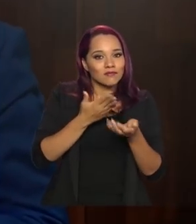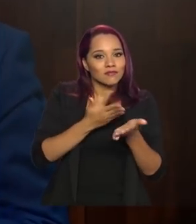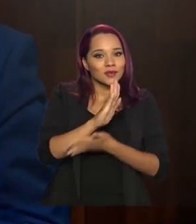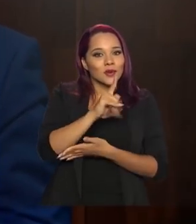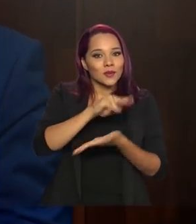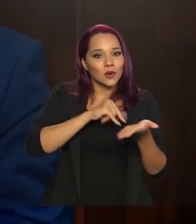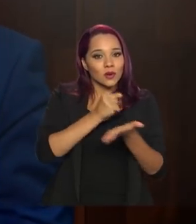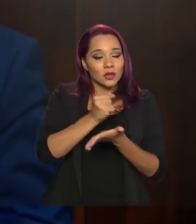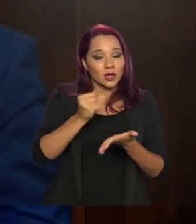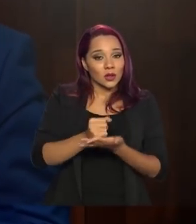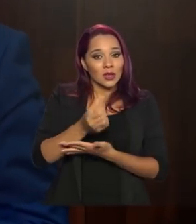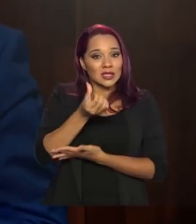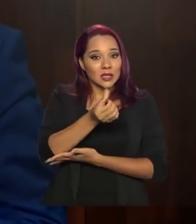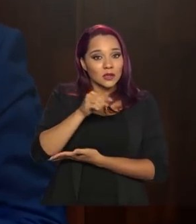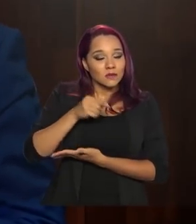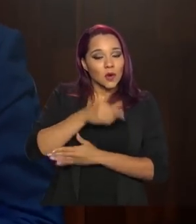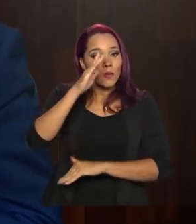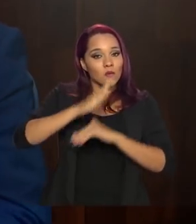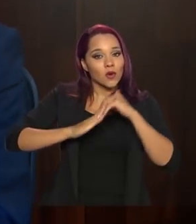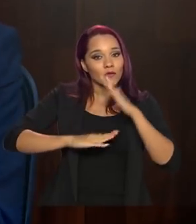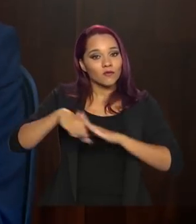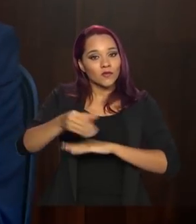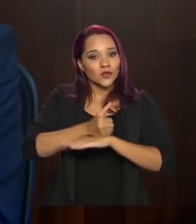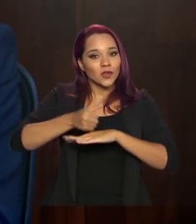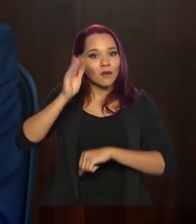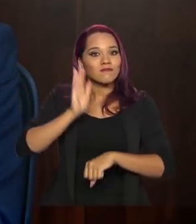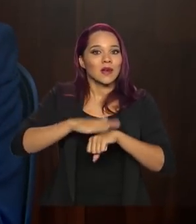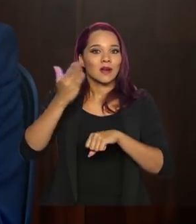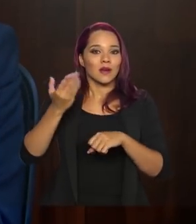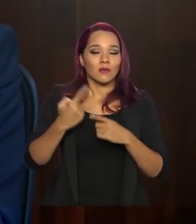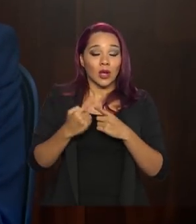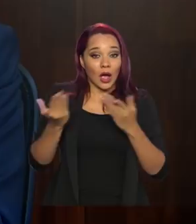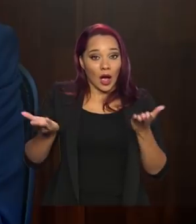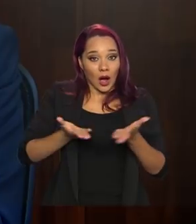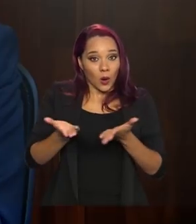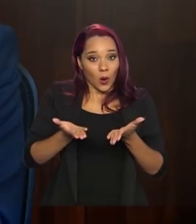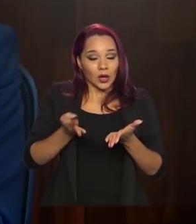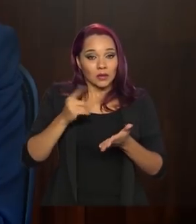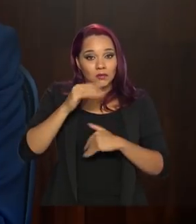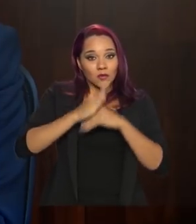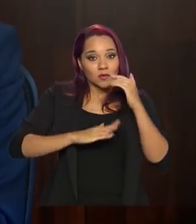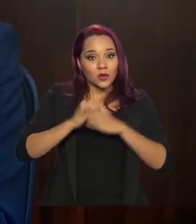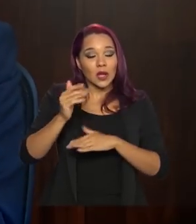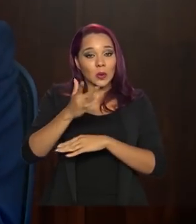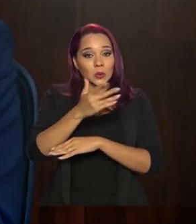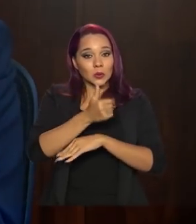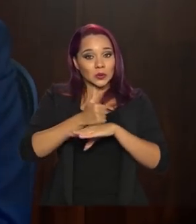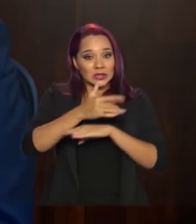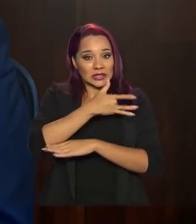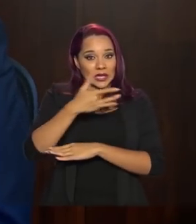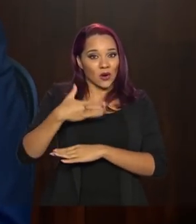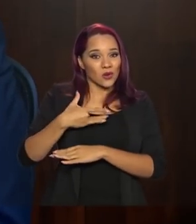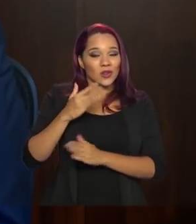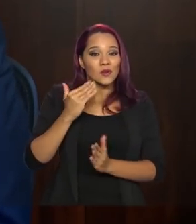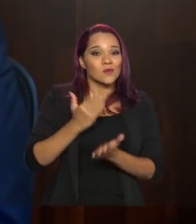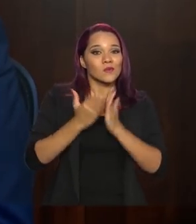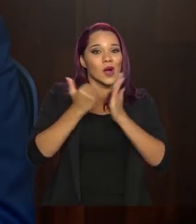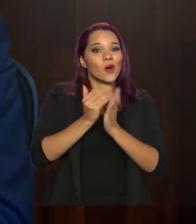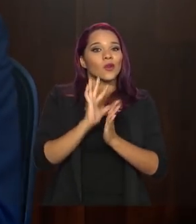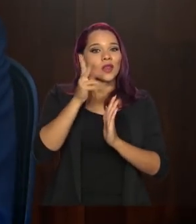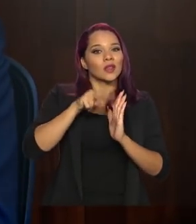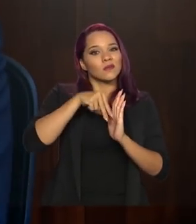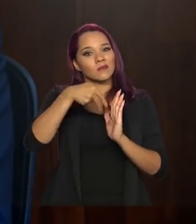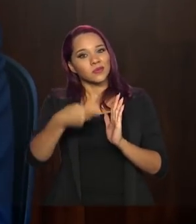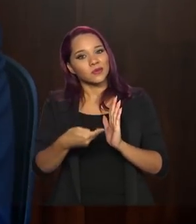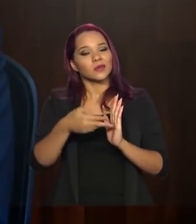para contratar 6 mil profissionais a mais, porque nesse combate o profissional de saúde é o que mais tomba na batalha,